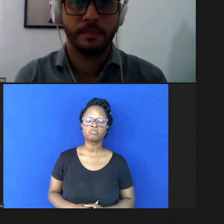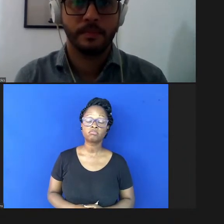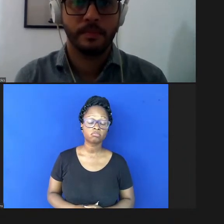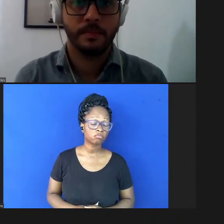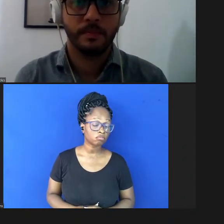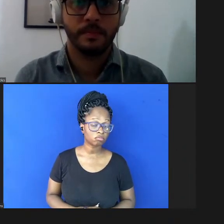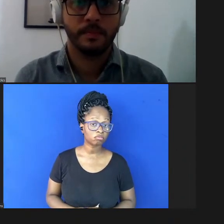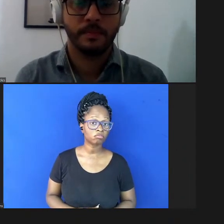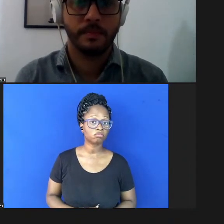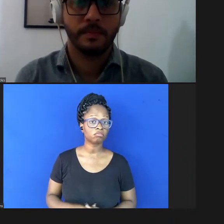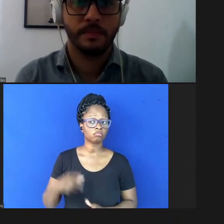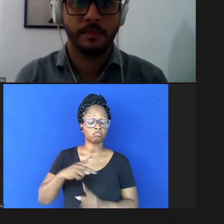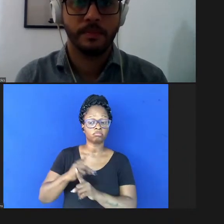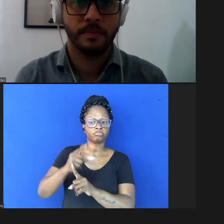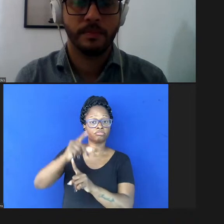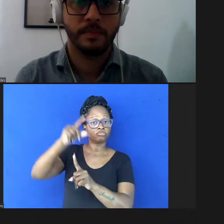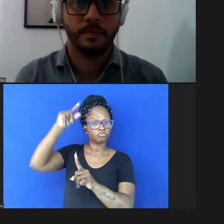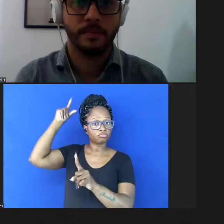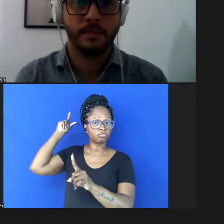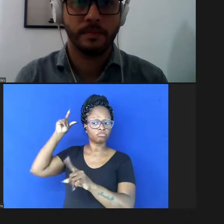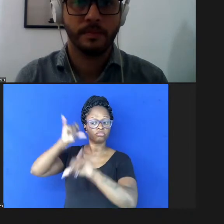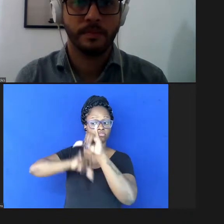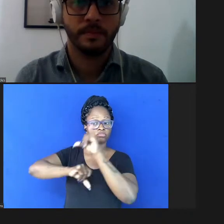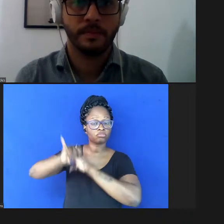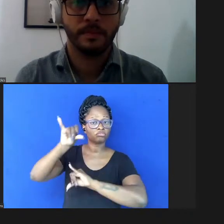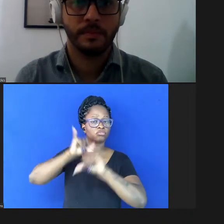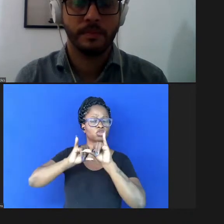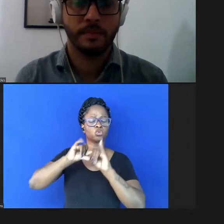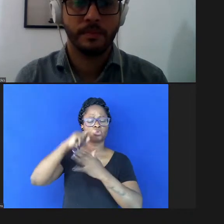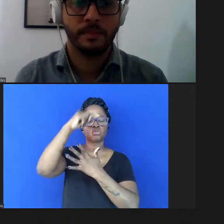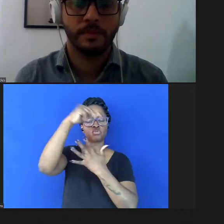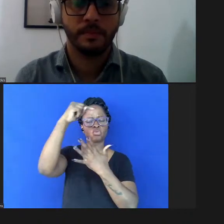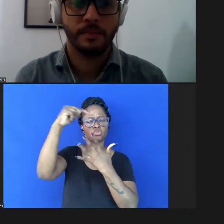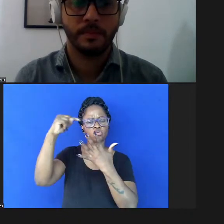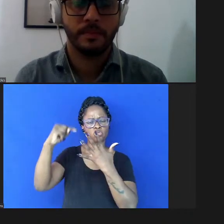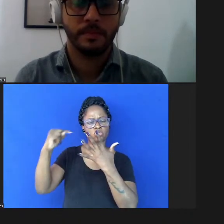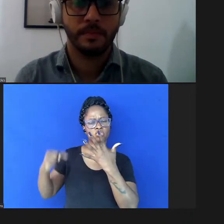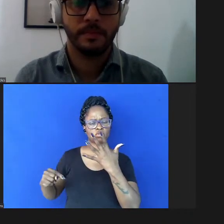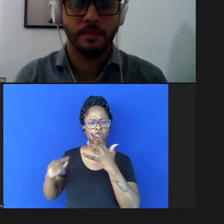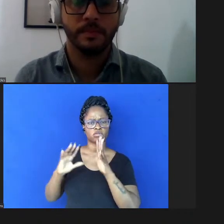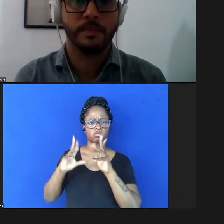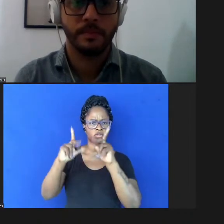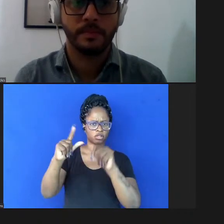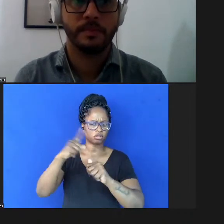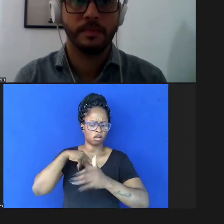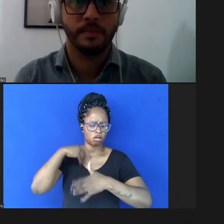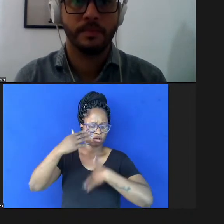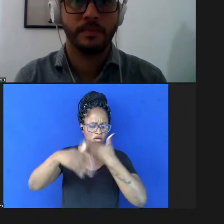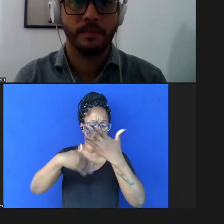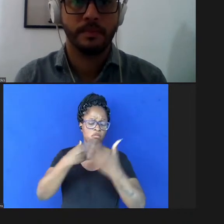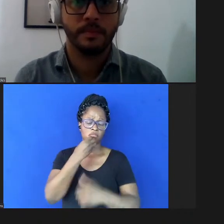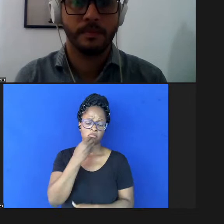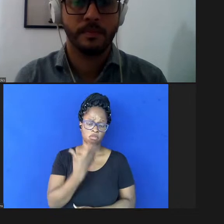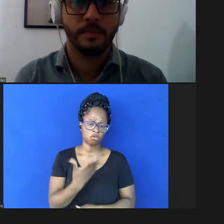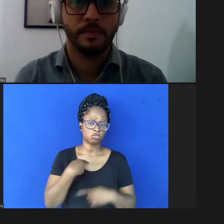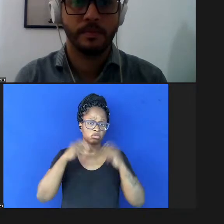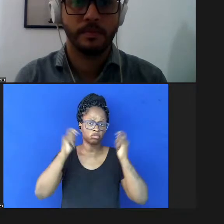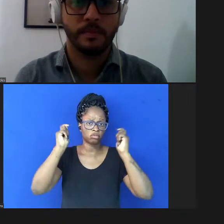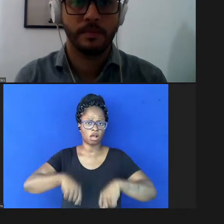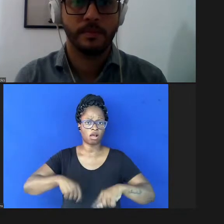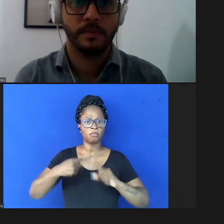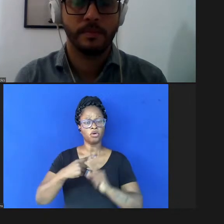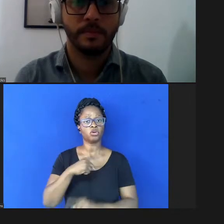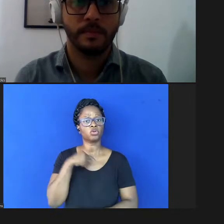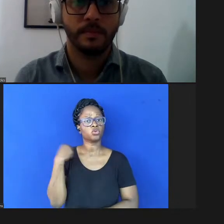para químicos tudo isso está caminhando em uma boa direção nós só temos que